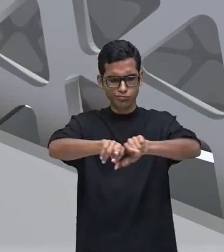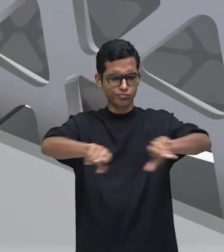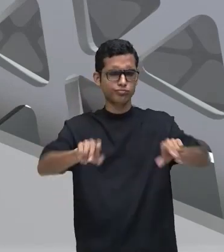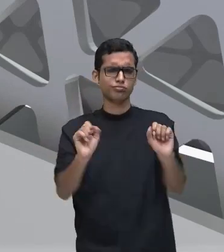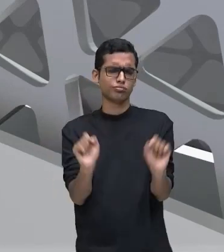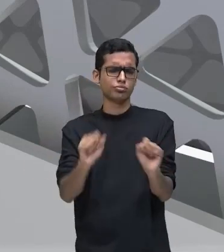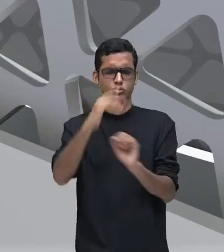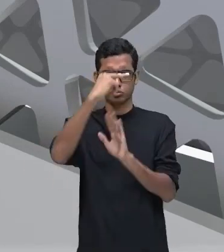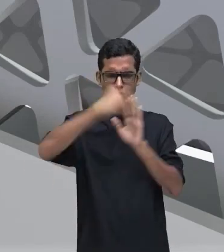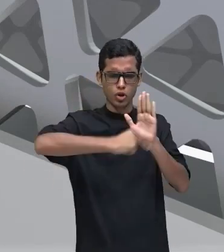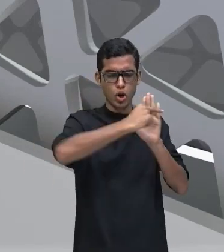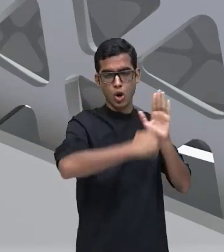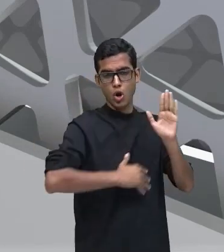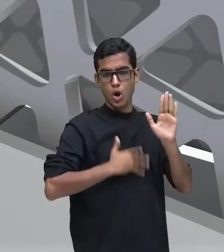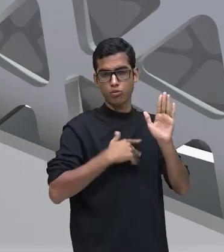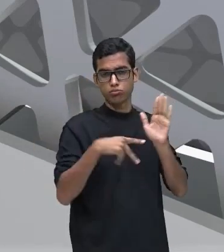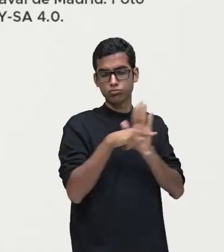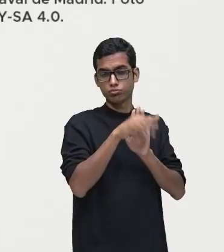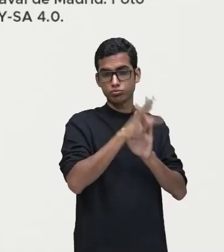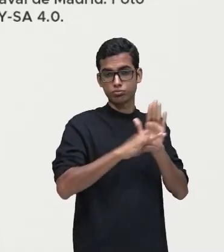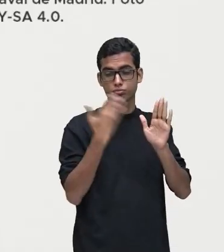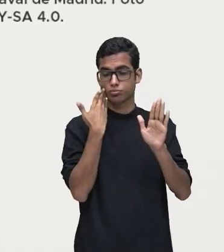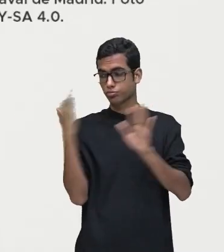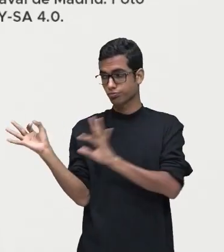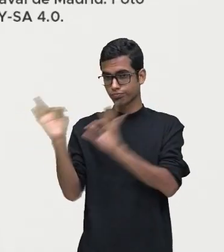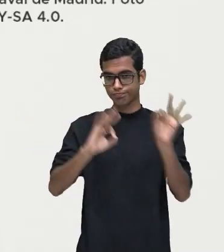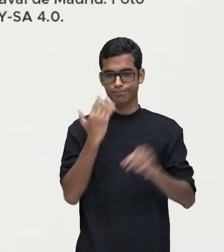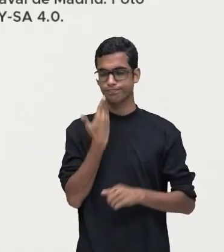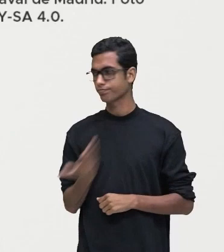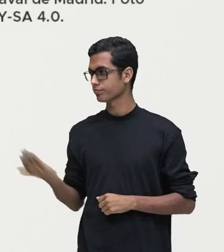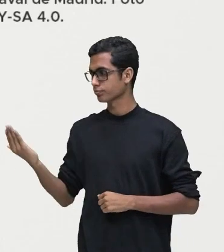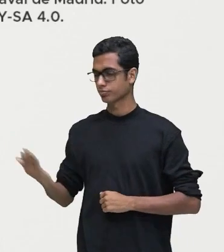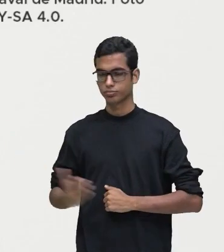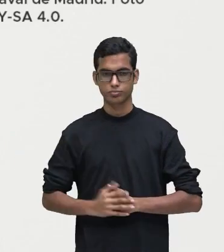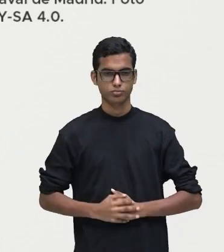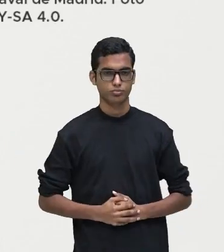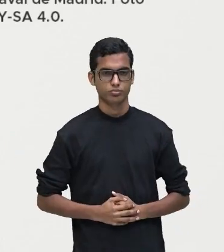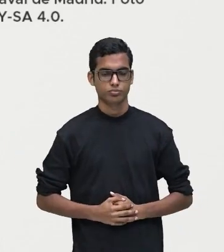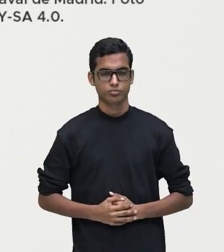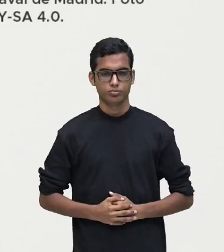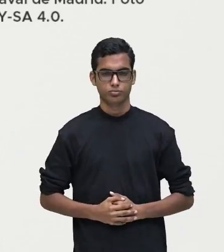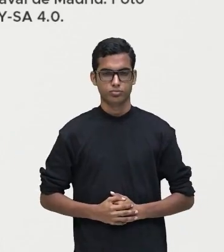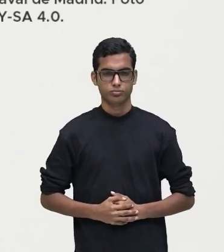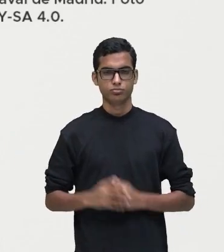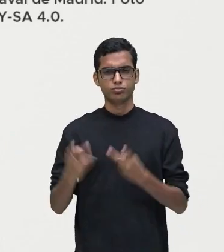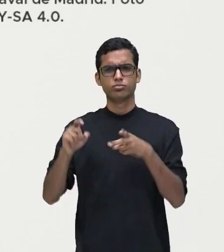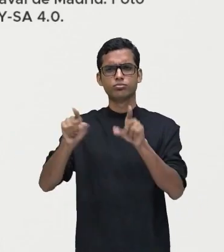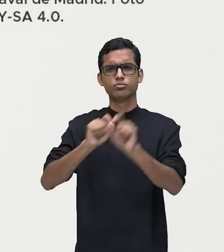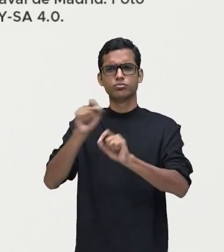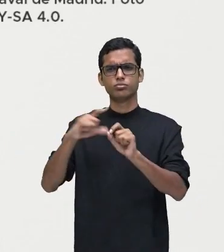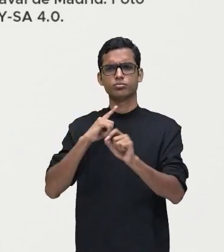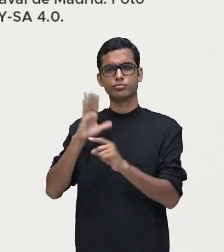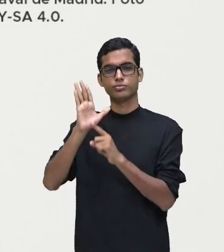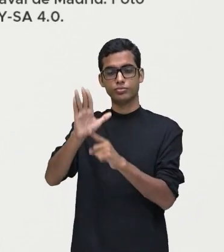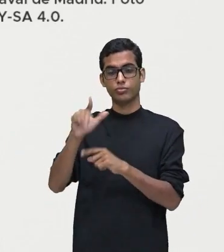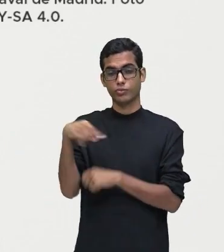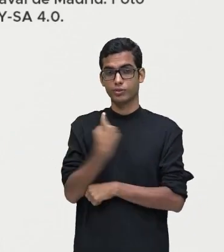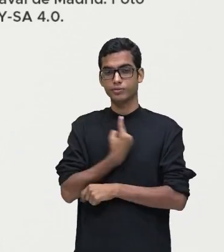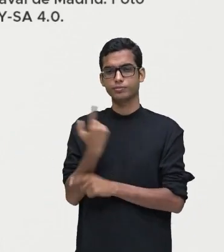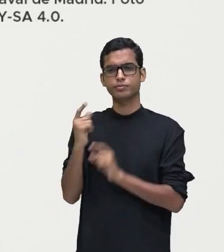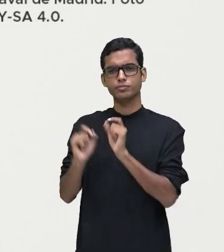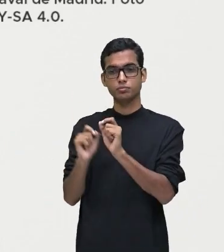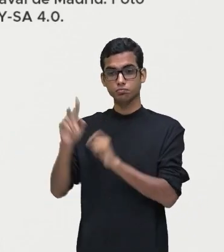ok? Então, vamos à leitura dele? Colocando aí o nosso texto, percebam que ele vai abordar para a gente